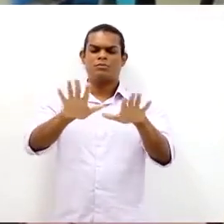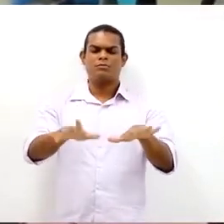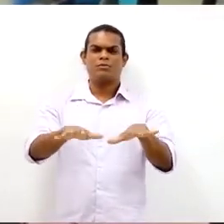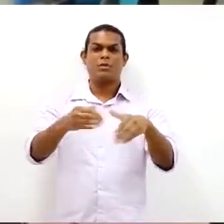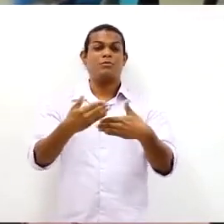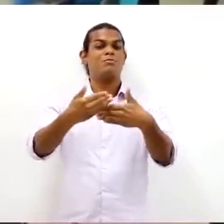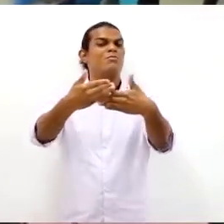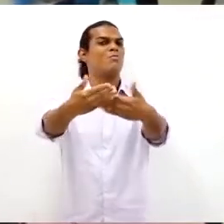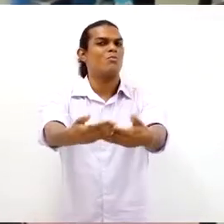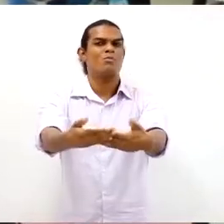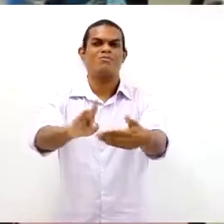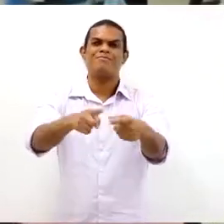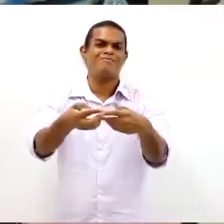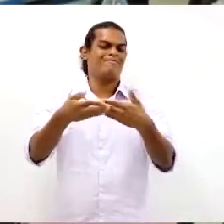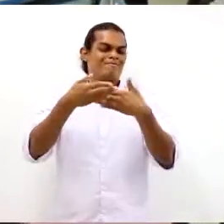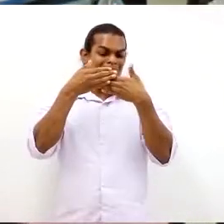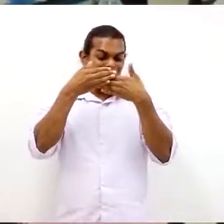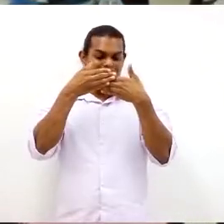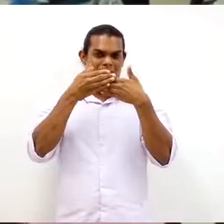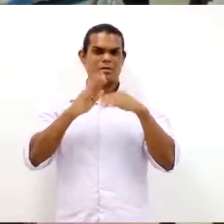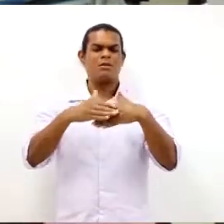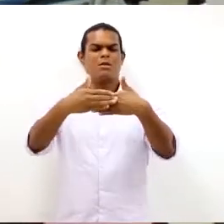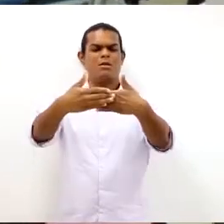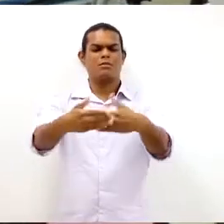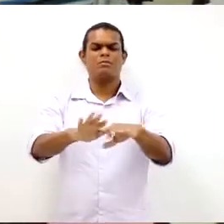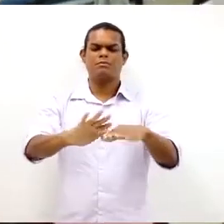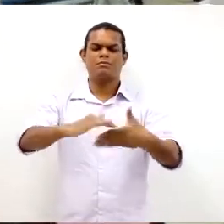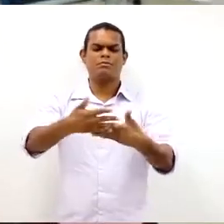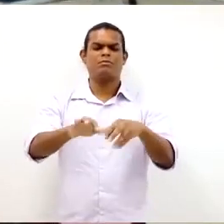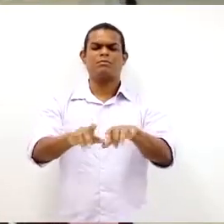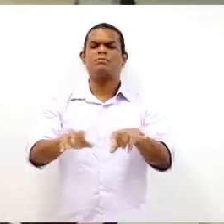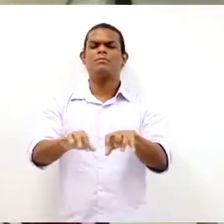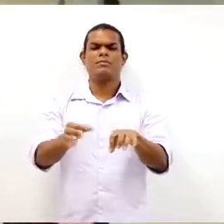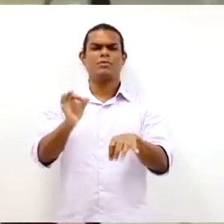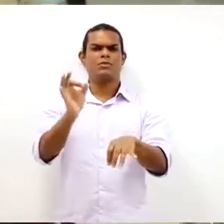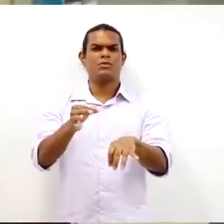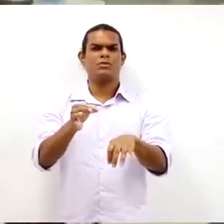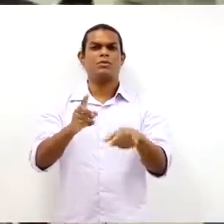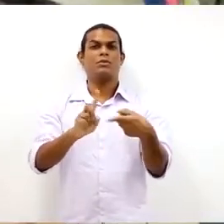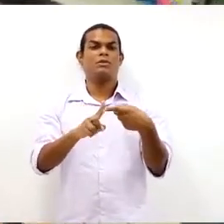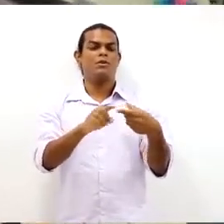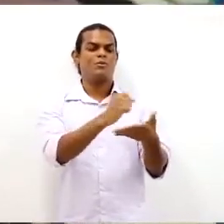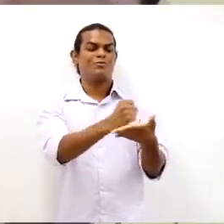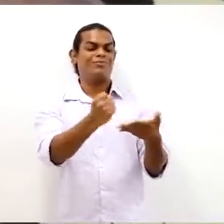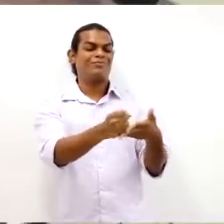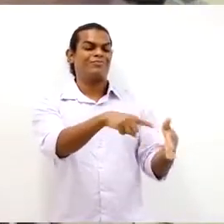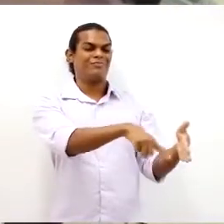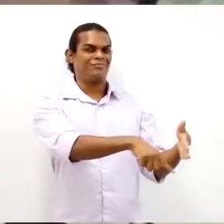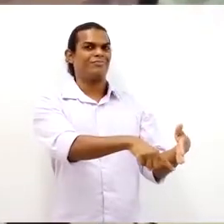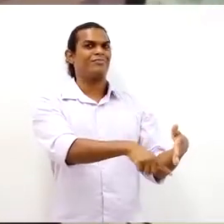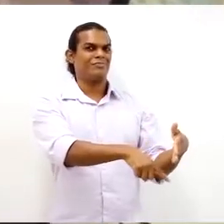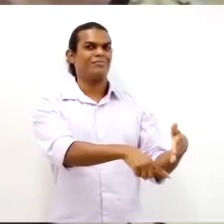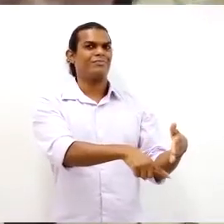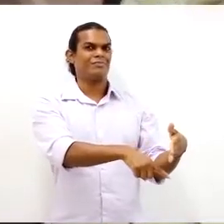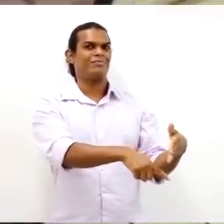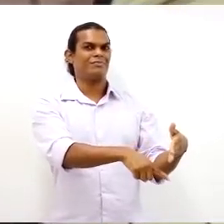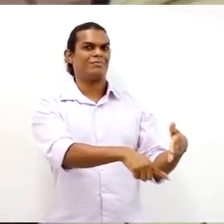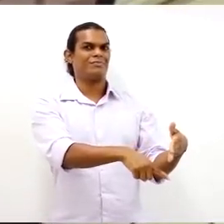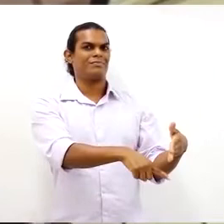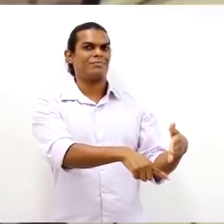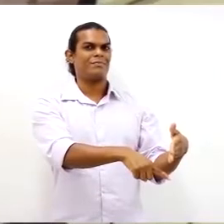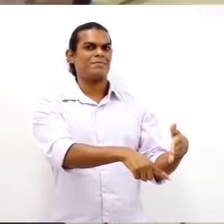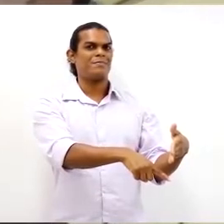constantemente a visada. Se estiver aqui ao lado, vocês vão notar que ela vai ter que mudar o ponto de visão para baixo do ponto de leitura, e depois